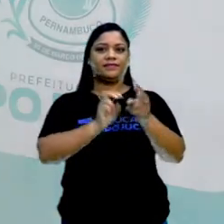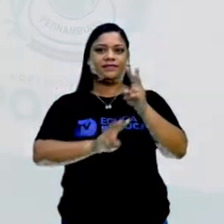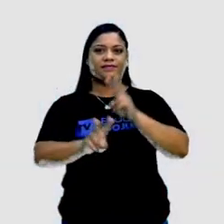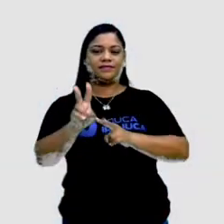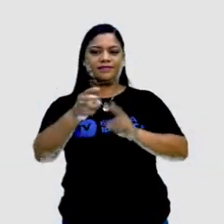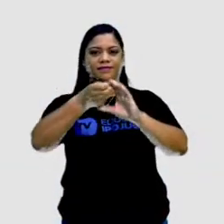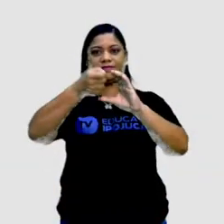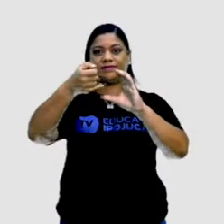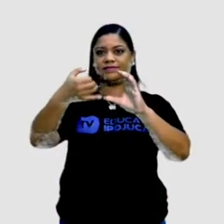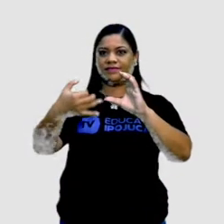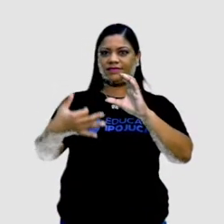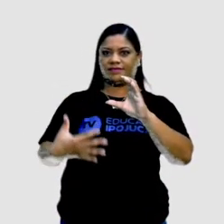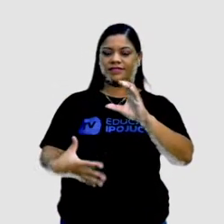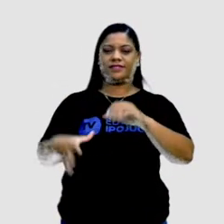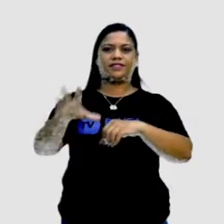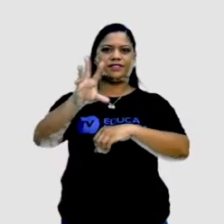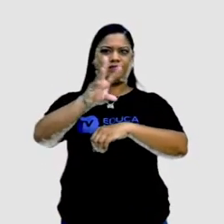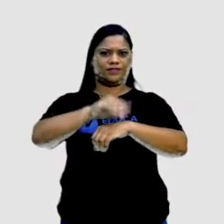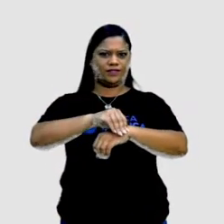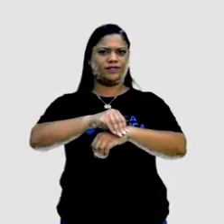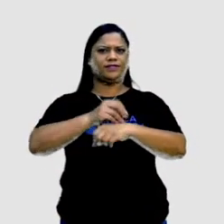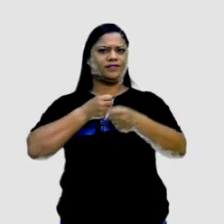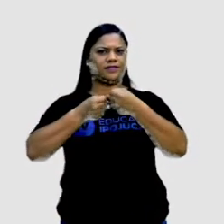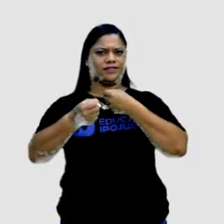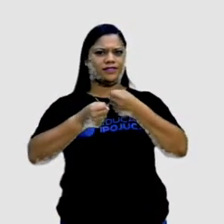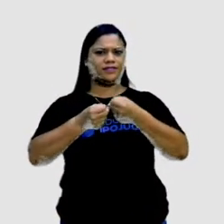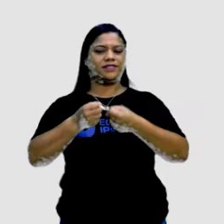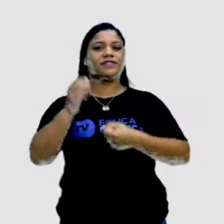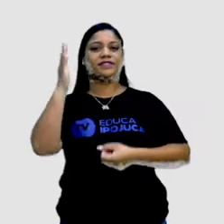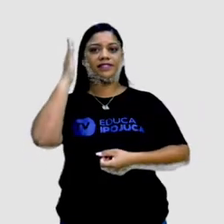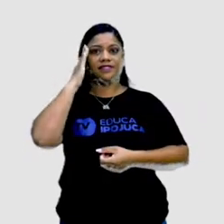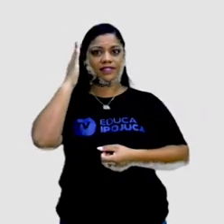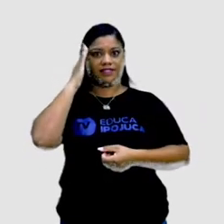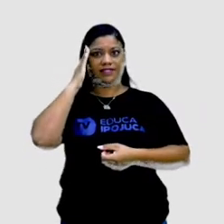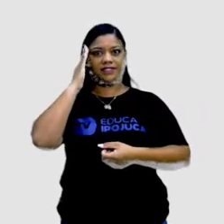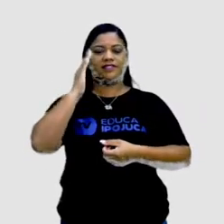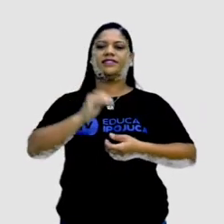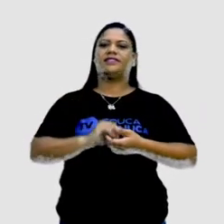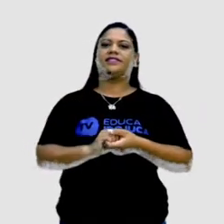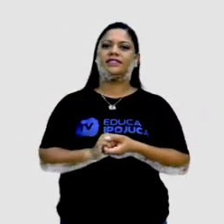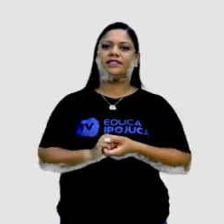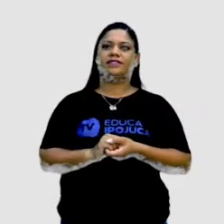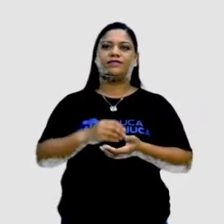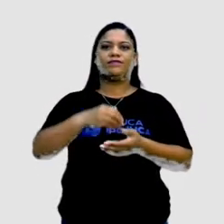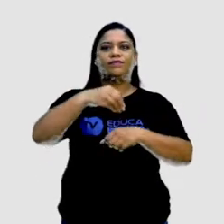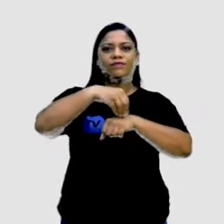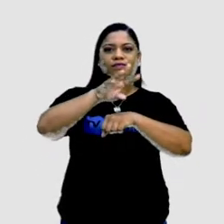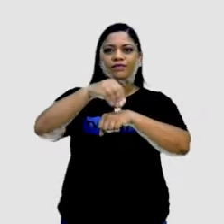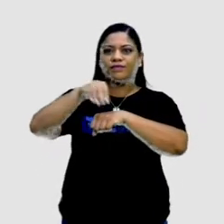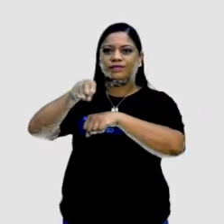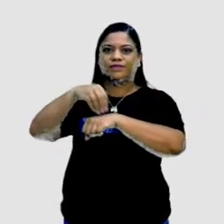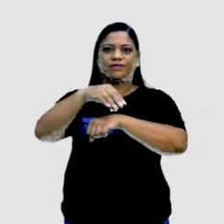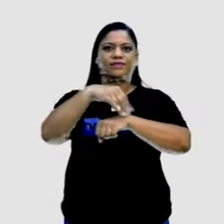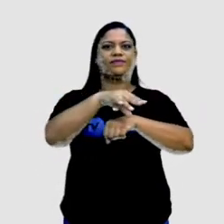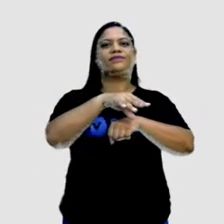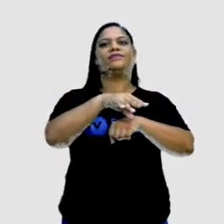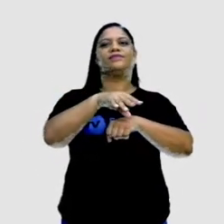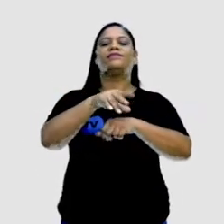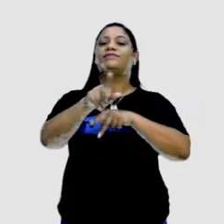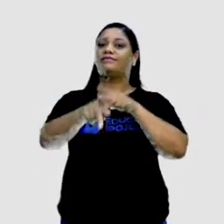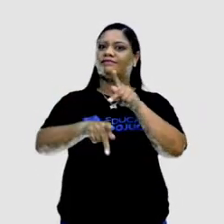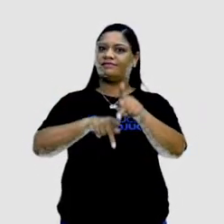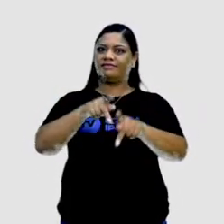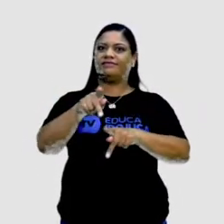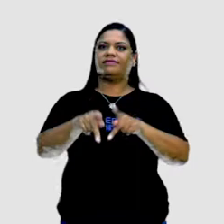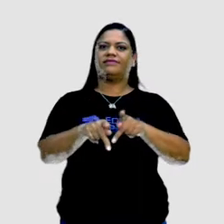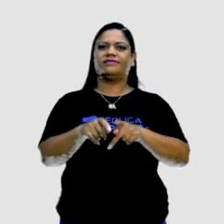do gênero da fotorreportagem, compreender as condições de produções que envolvem a circulação da fotorreportagem. Olha só, o que